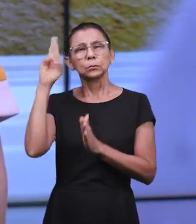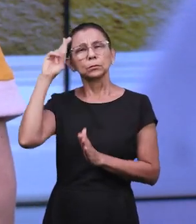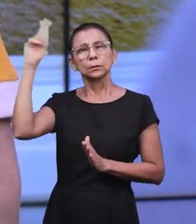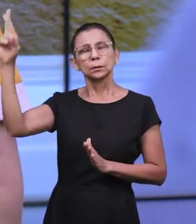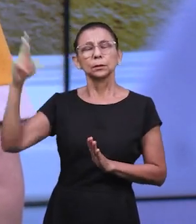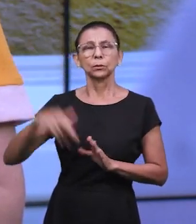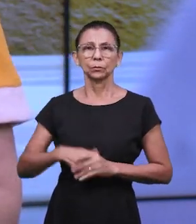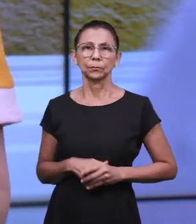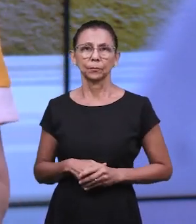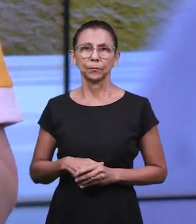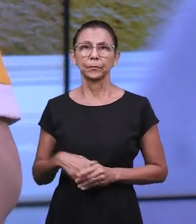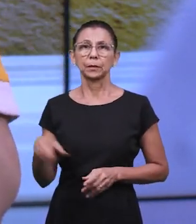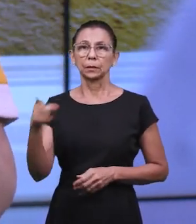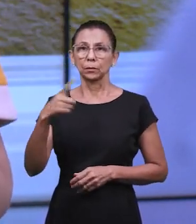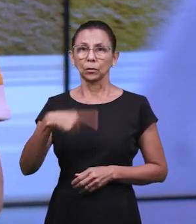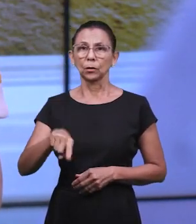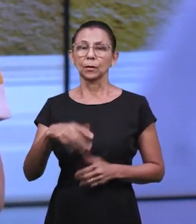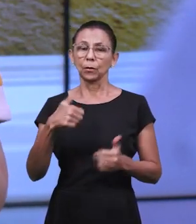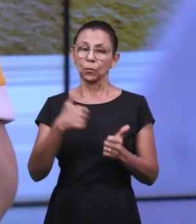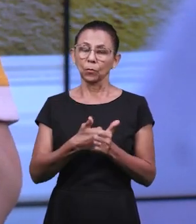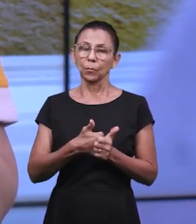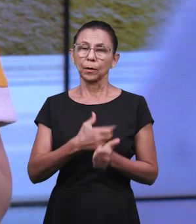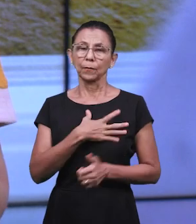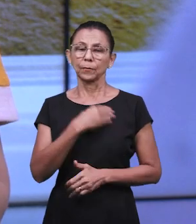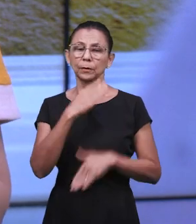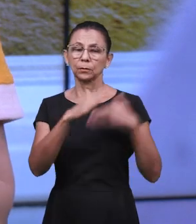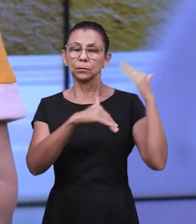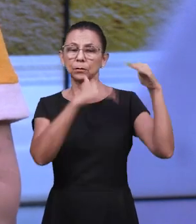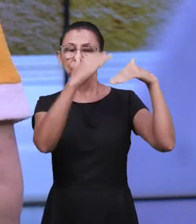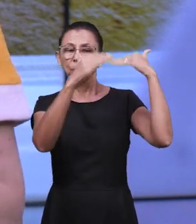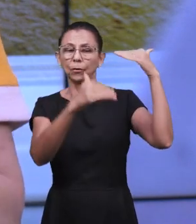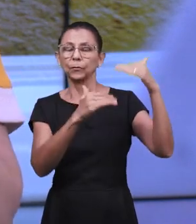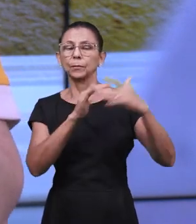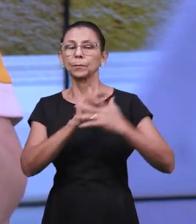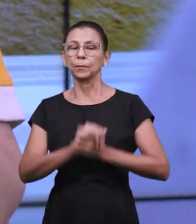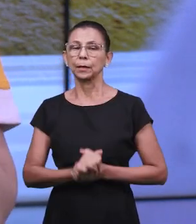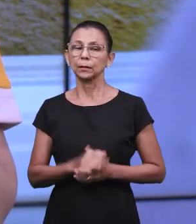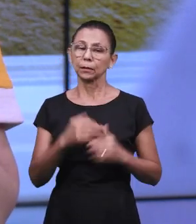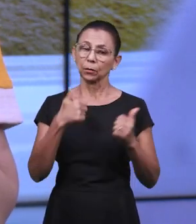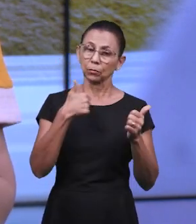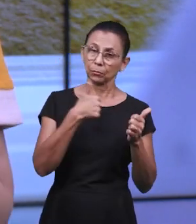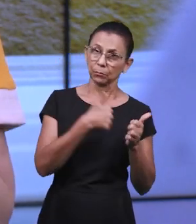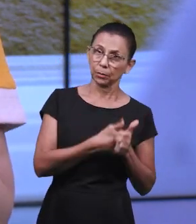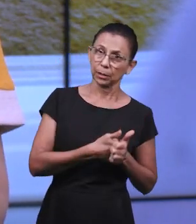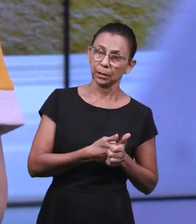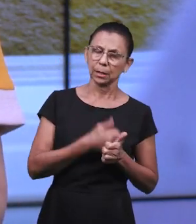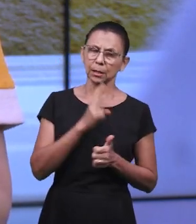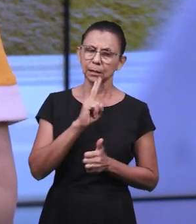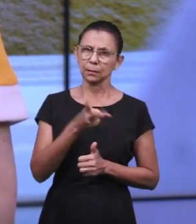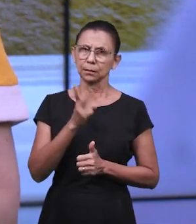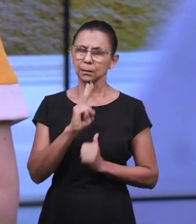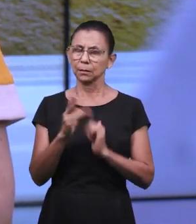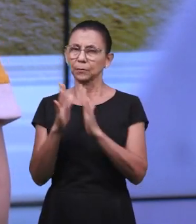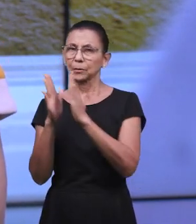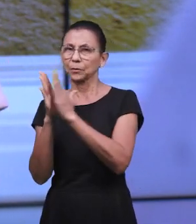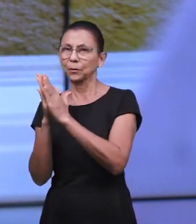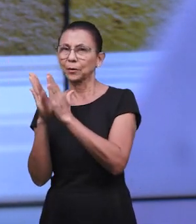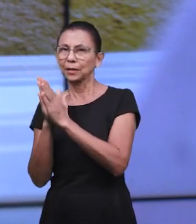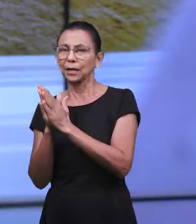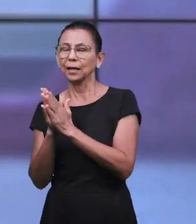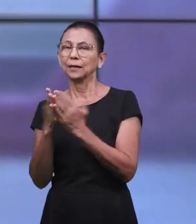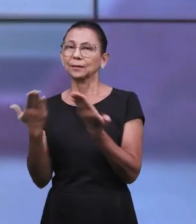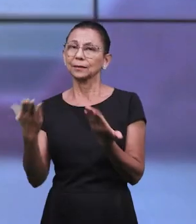desenvolvimento dos nossos filhos, instruir, intervir no momento certo e interceder constantemente.